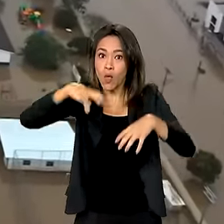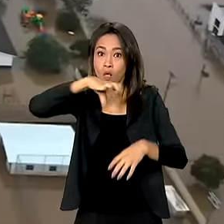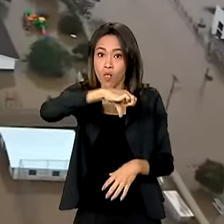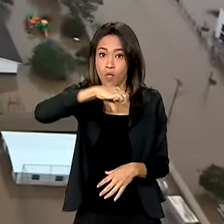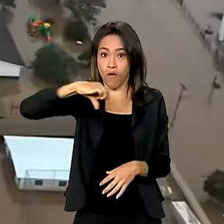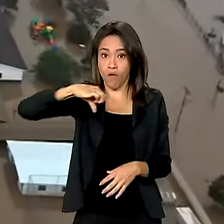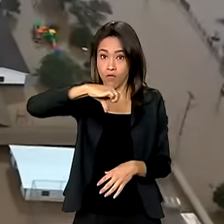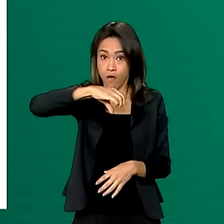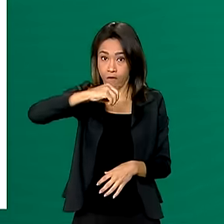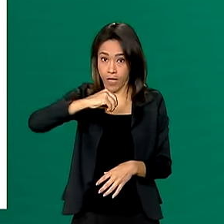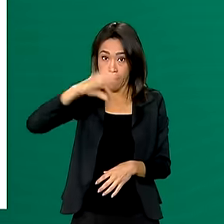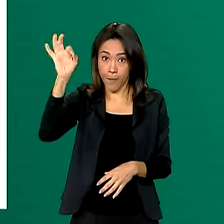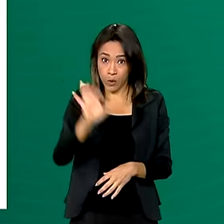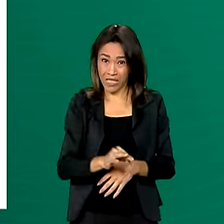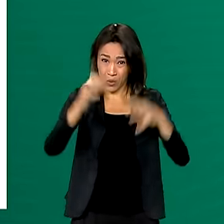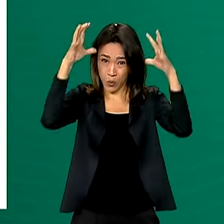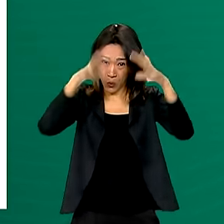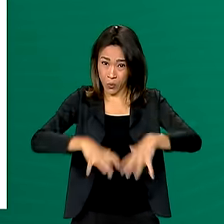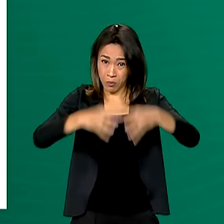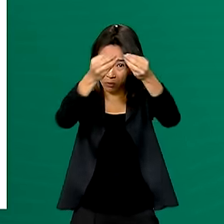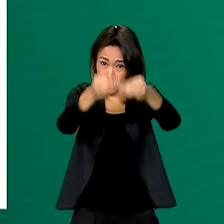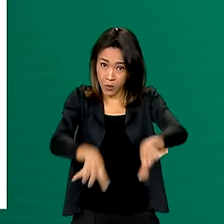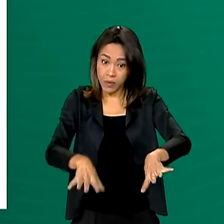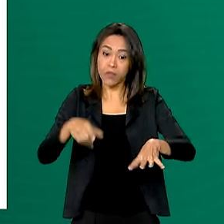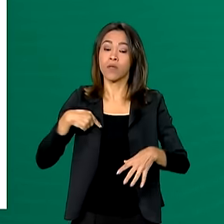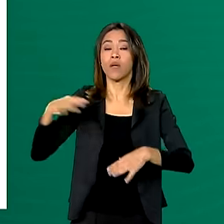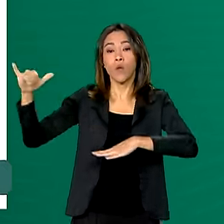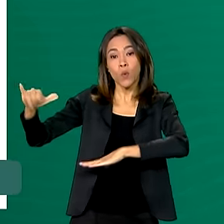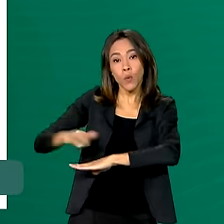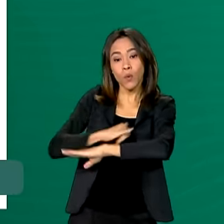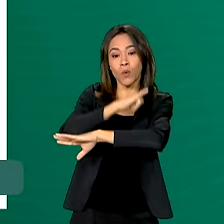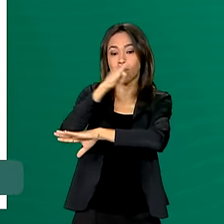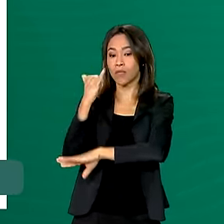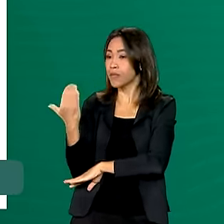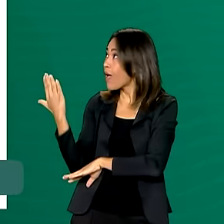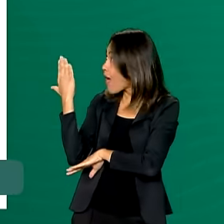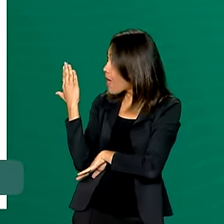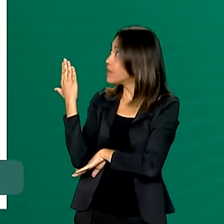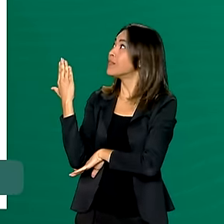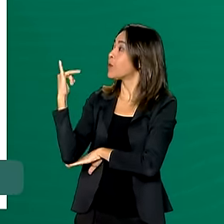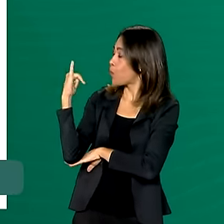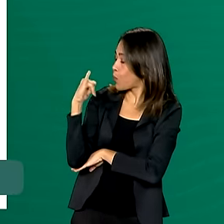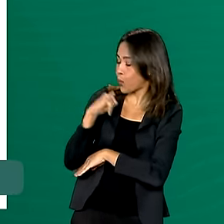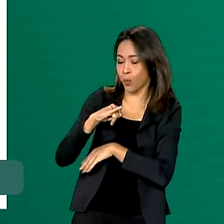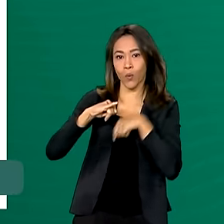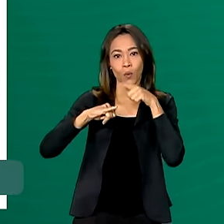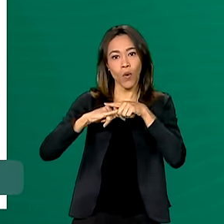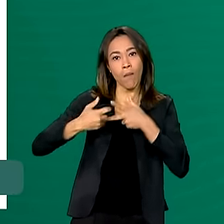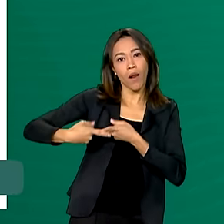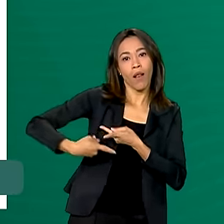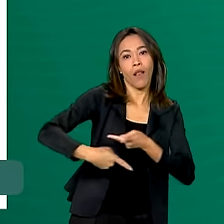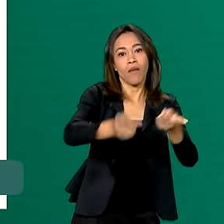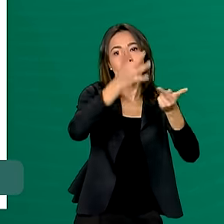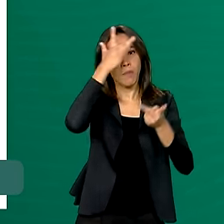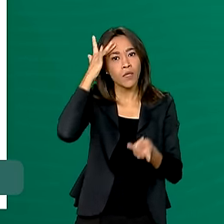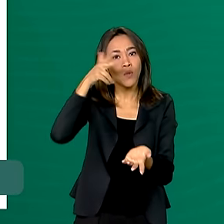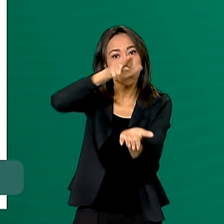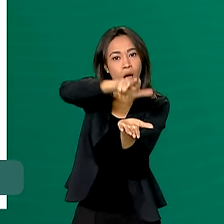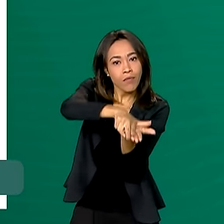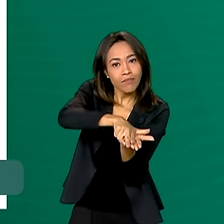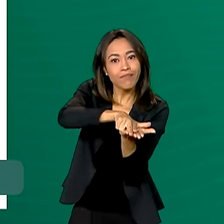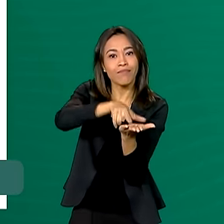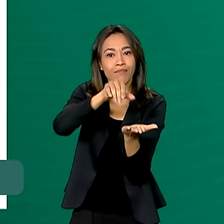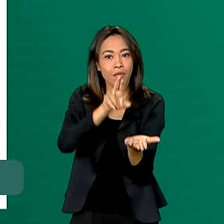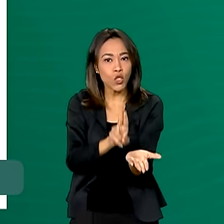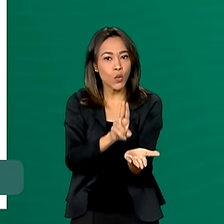% do Estado, a FAB utiliza a aeronave C-105 Amazonas para o transporte de pacientes no Rio Grande do